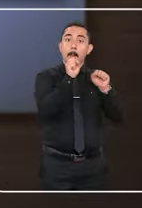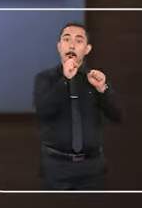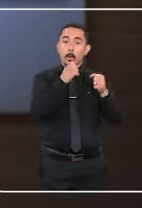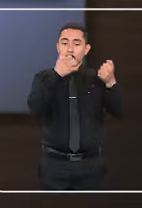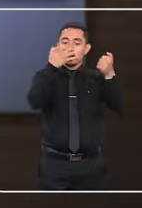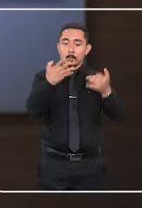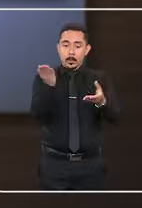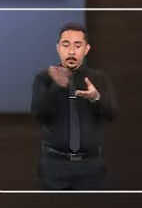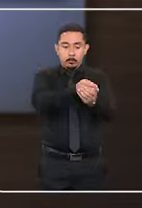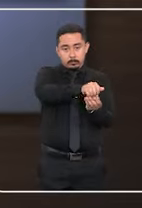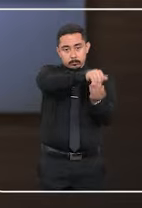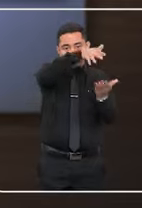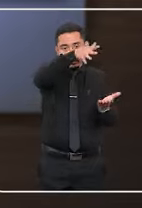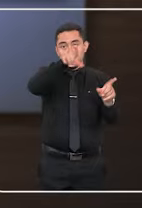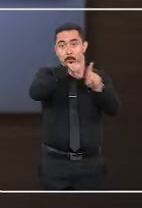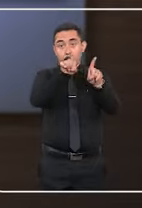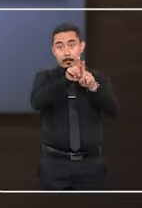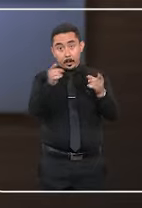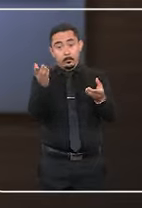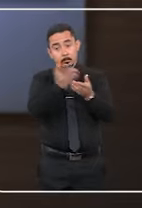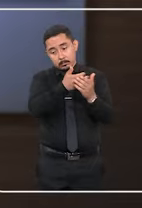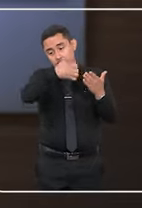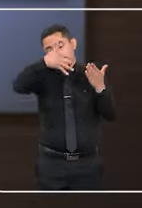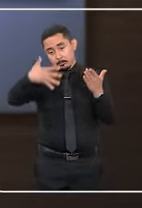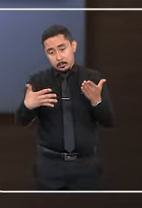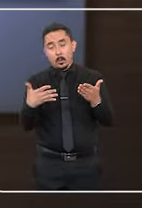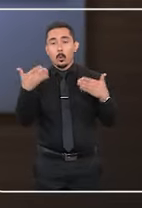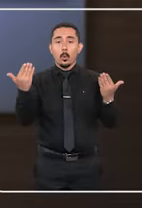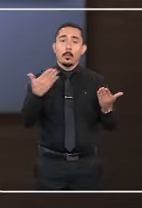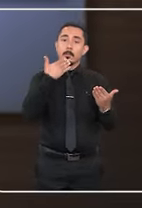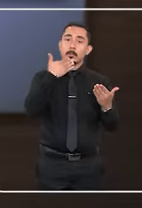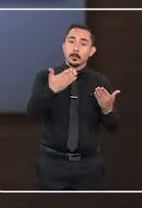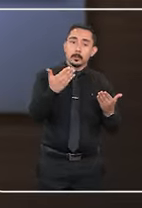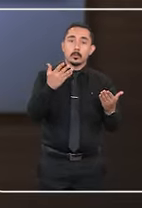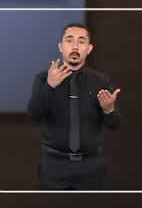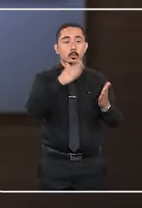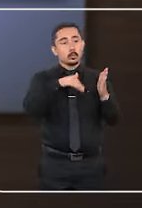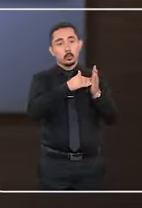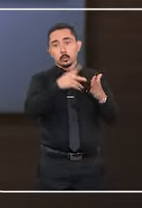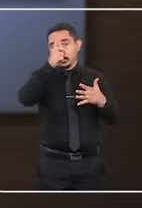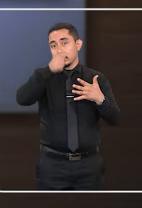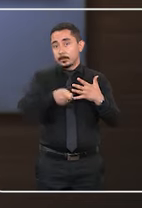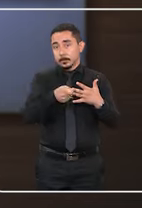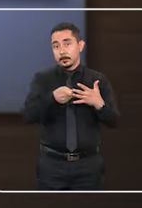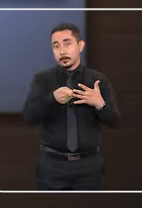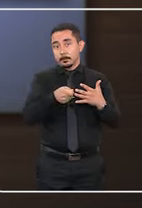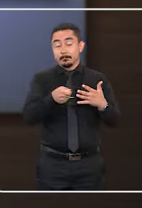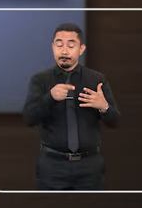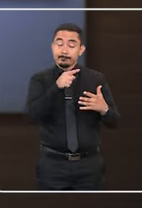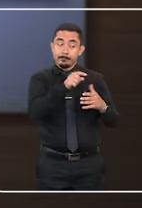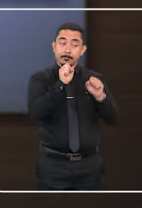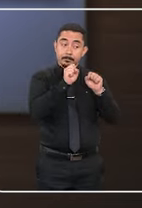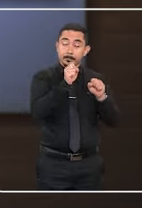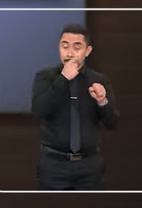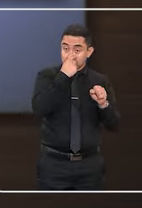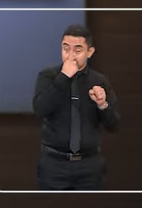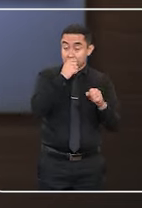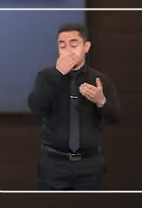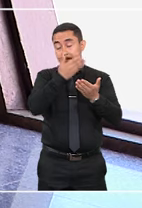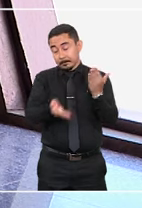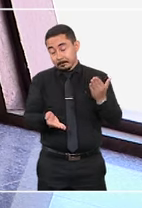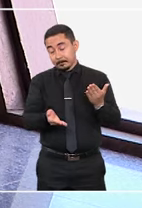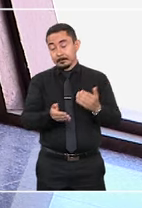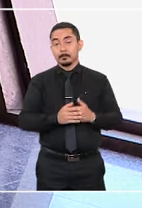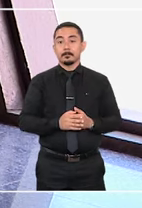couber falar nos autos ou em sede de embargos à execução ou impugnação ao cumprimento de sentença sob pena de preclusão.